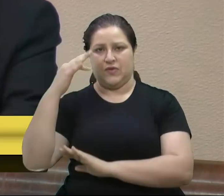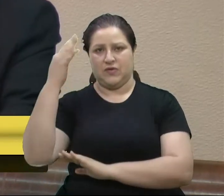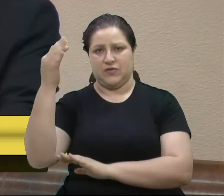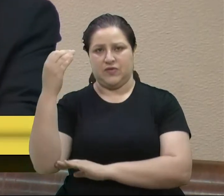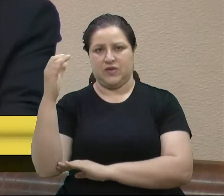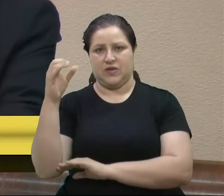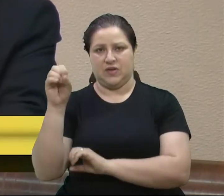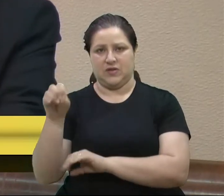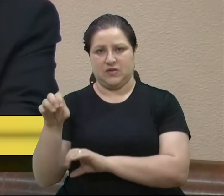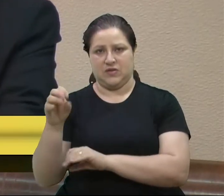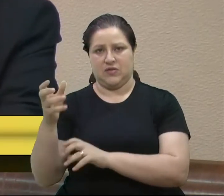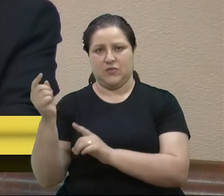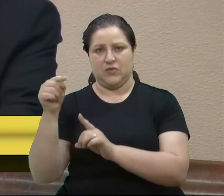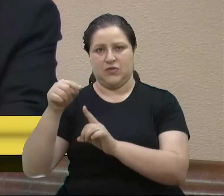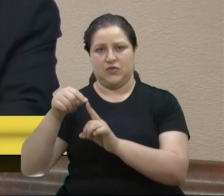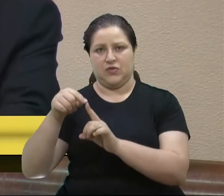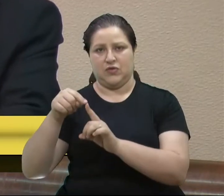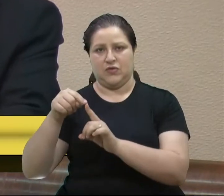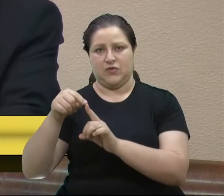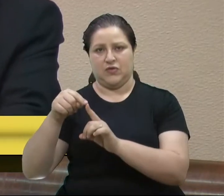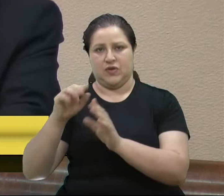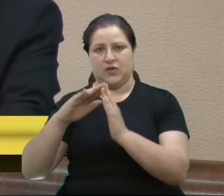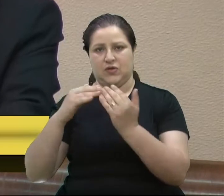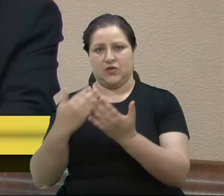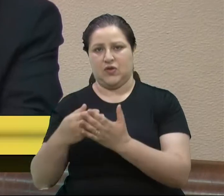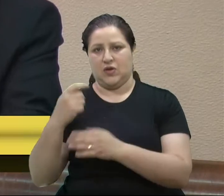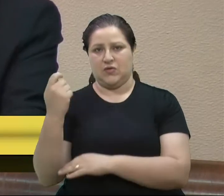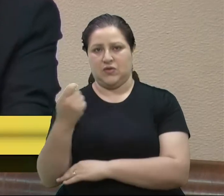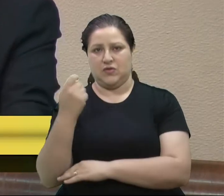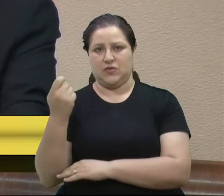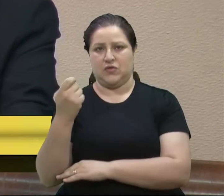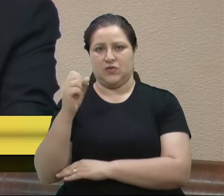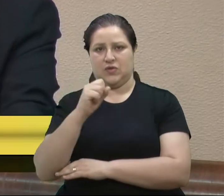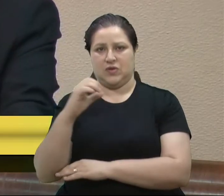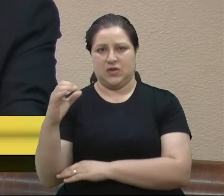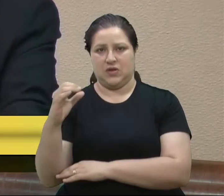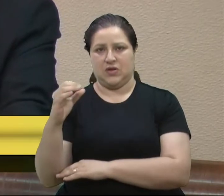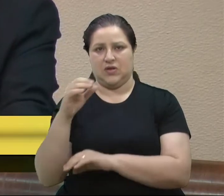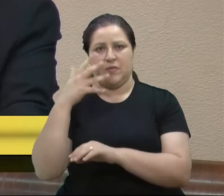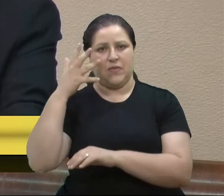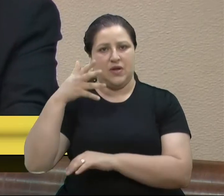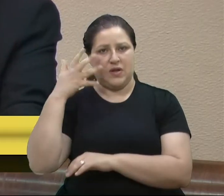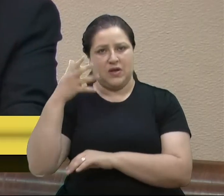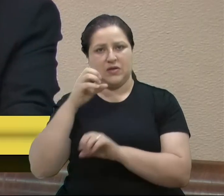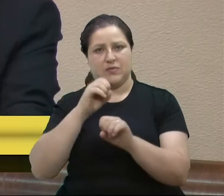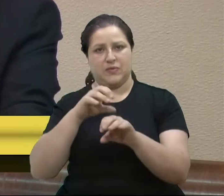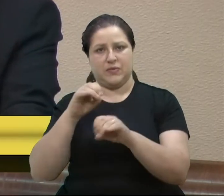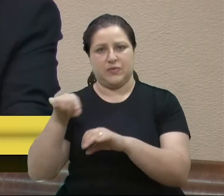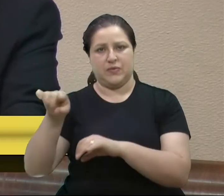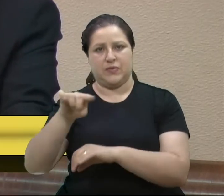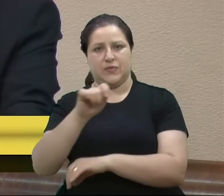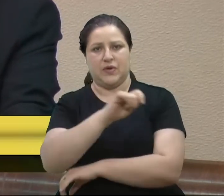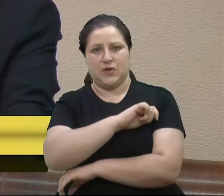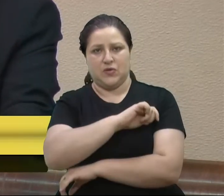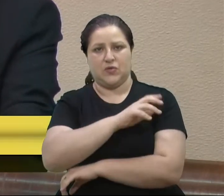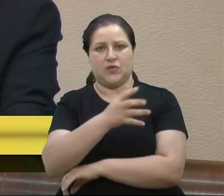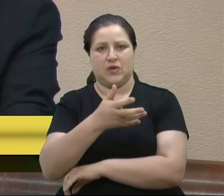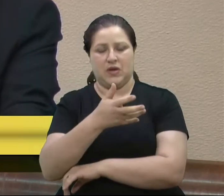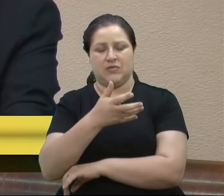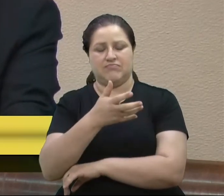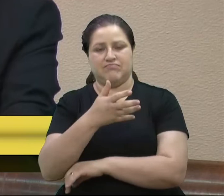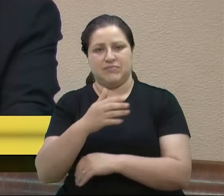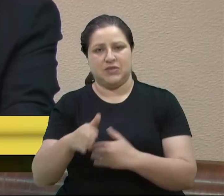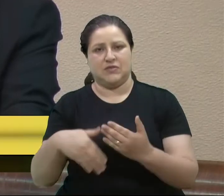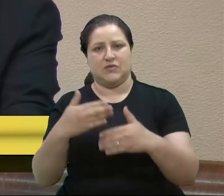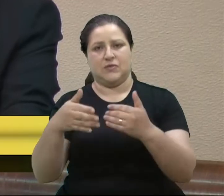palestras sobre os benefícios que o estudante pode adquirir no desenvolvimento da sua consciência crítica,